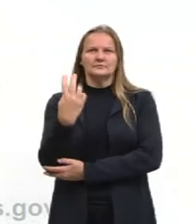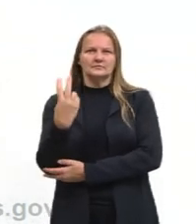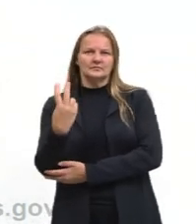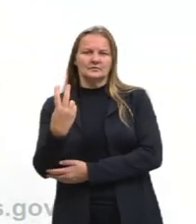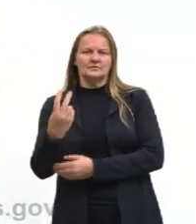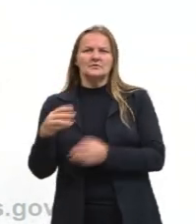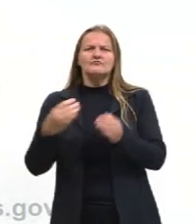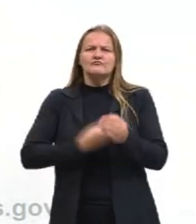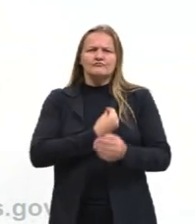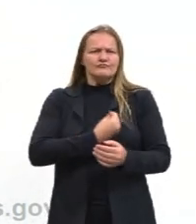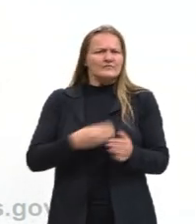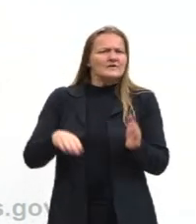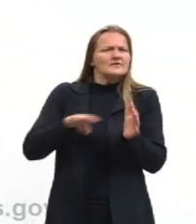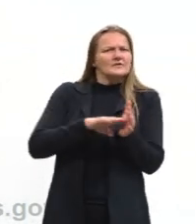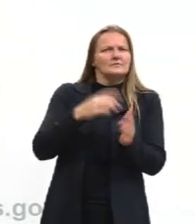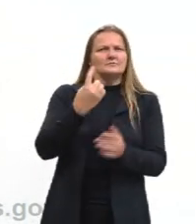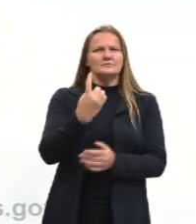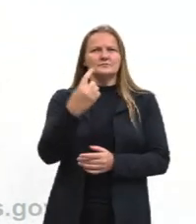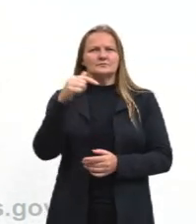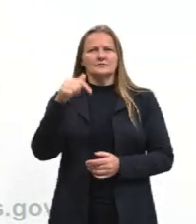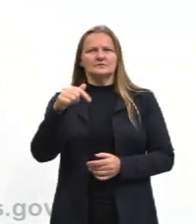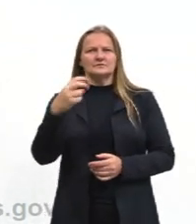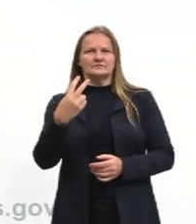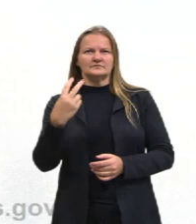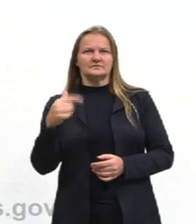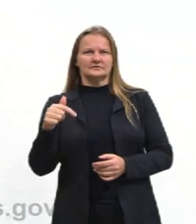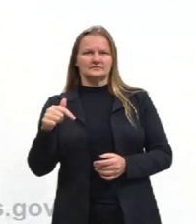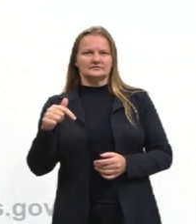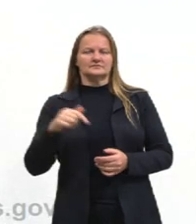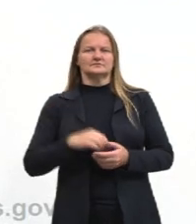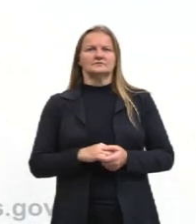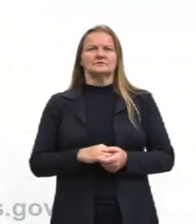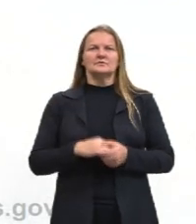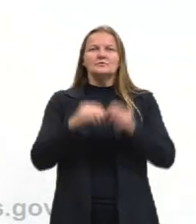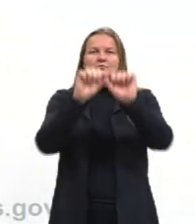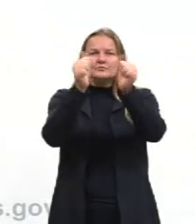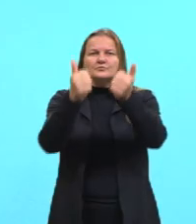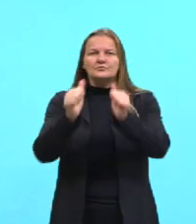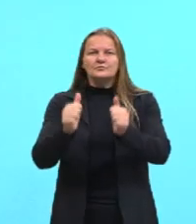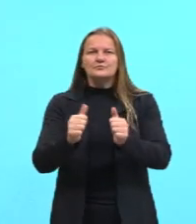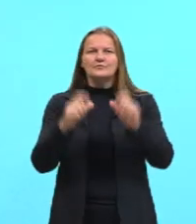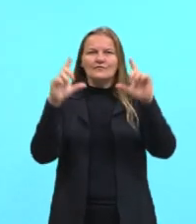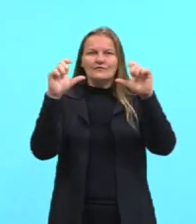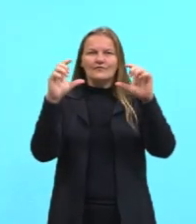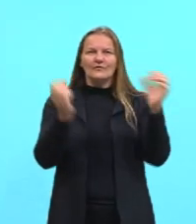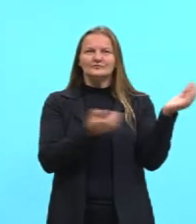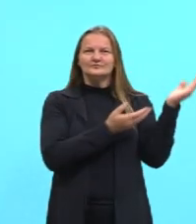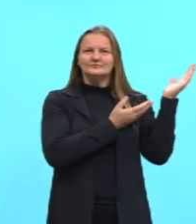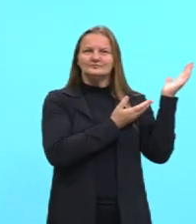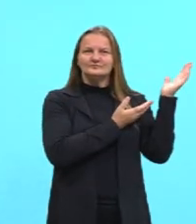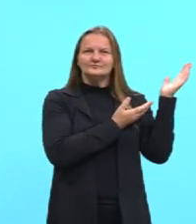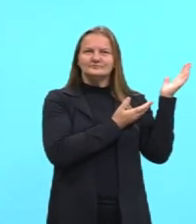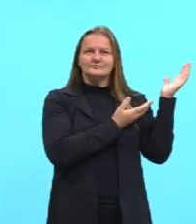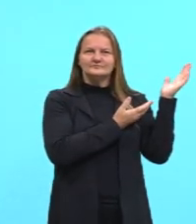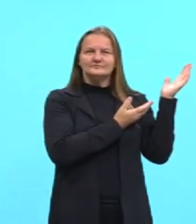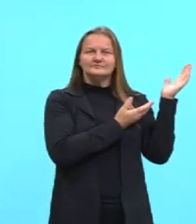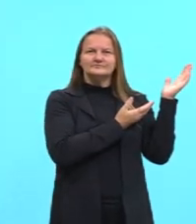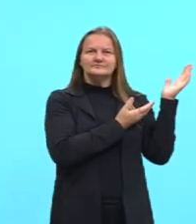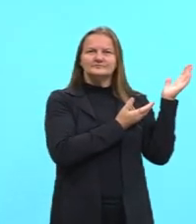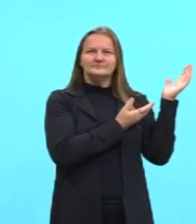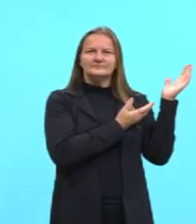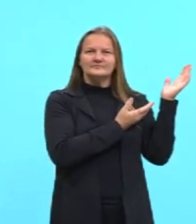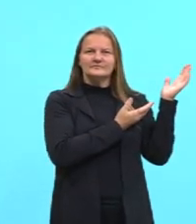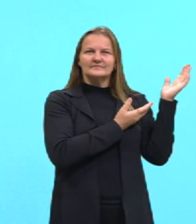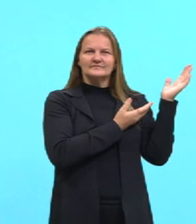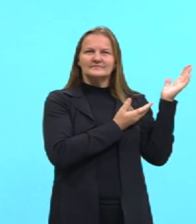1727. Nessa imagem aqui, a gente tem uma ilustração do Newton, onde ele